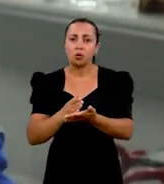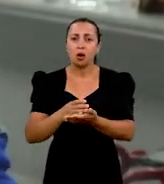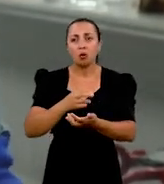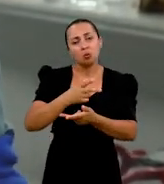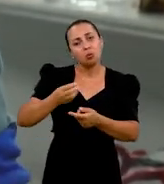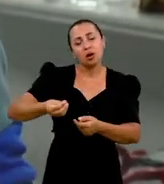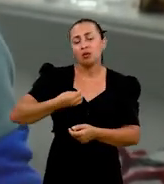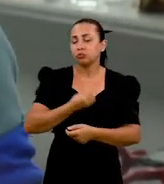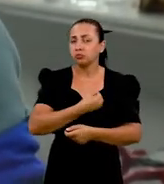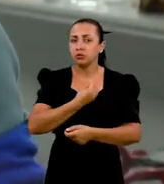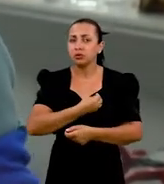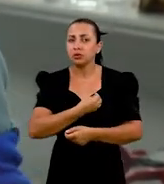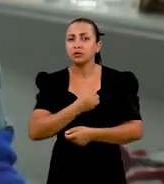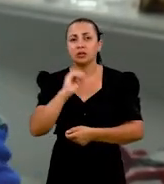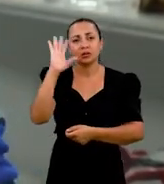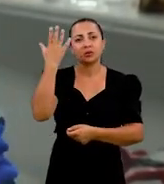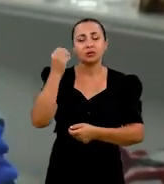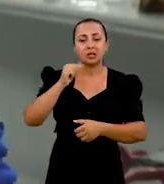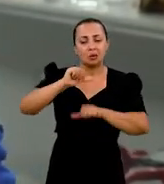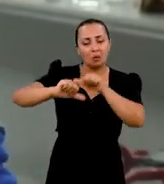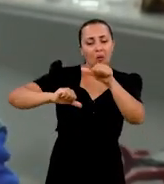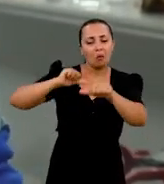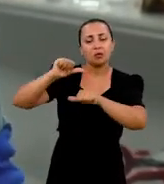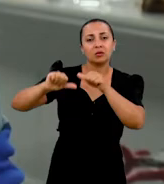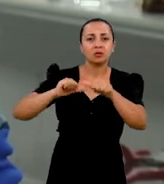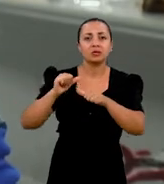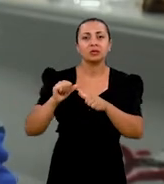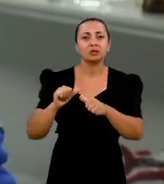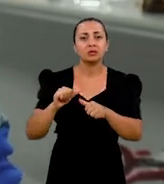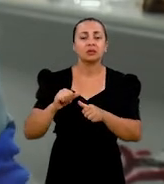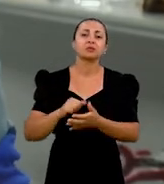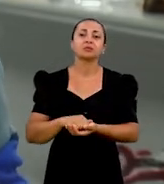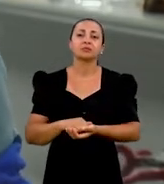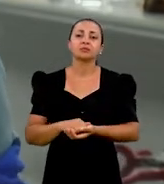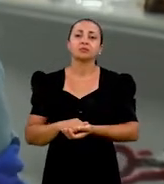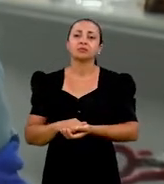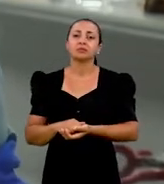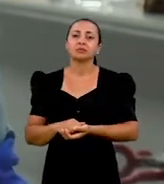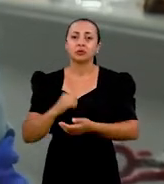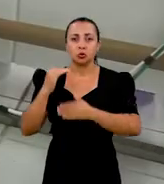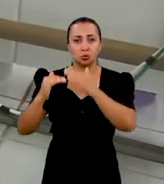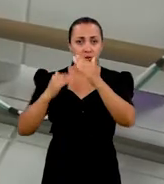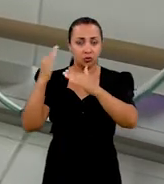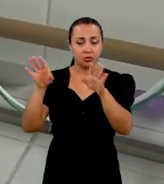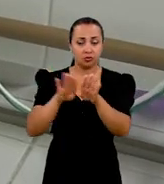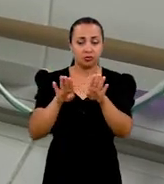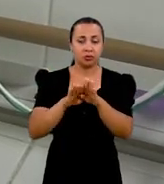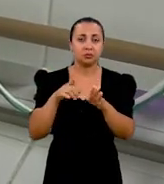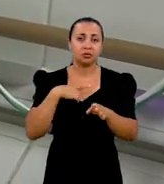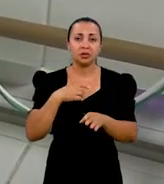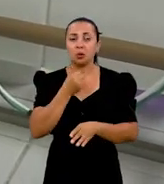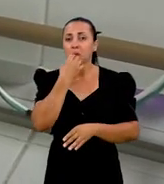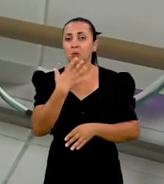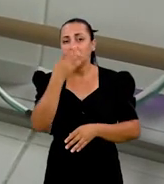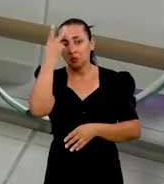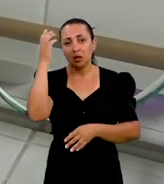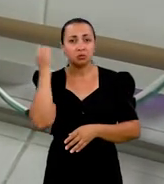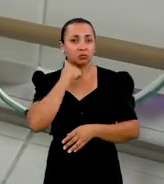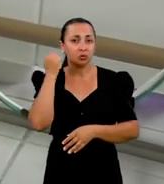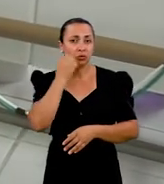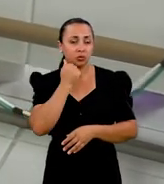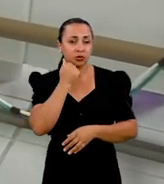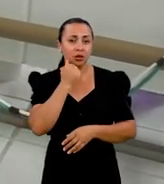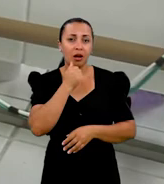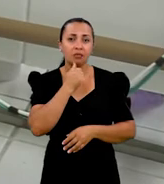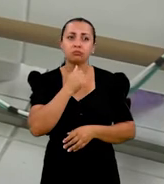material orgânico, ocorrendo essas transformações fisico-químicas em sua superfície. O processo também tem a vantagem de